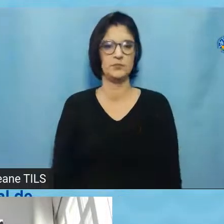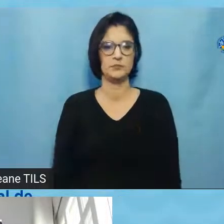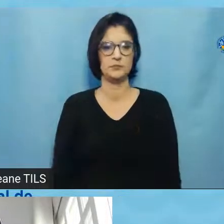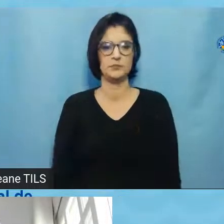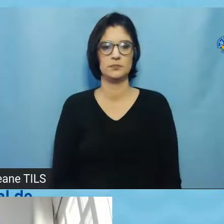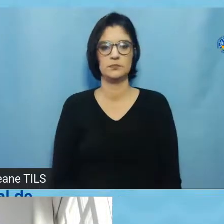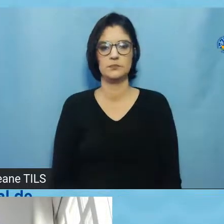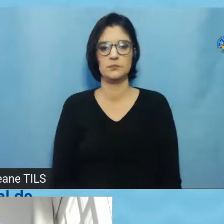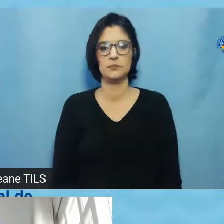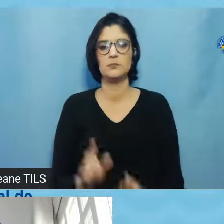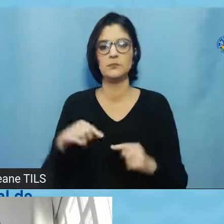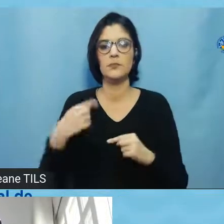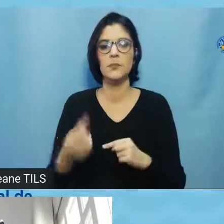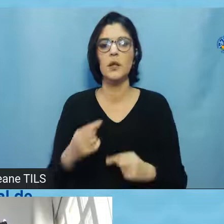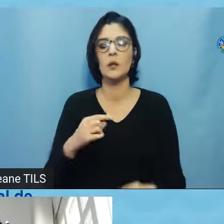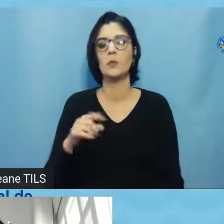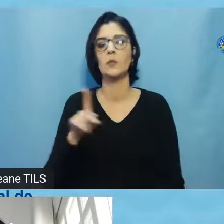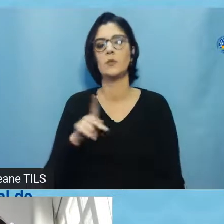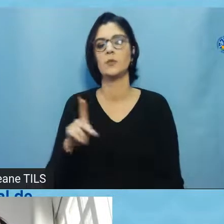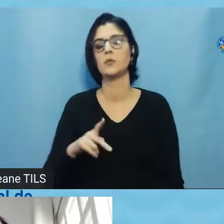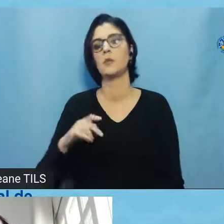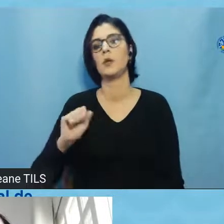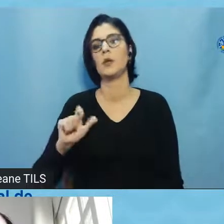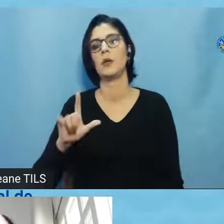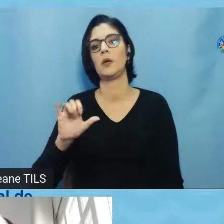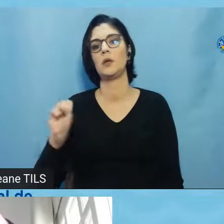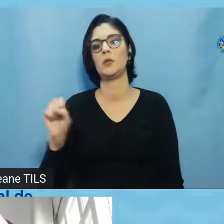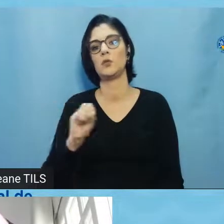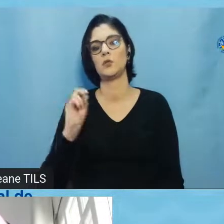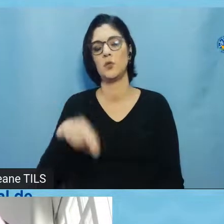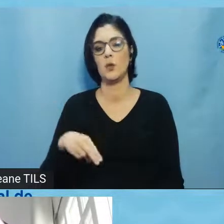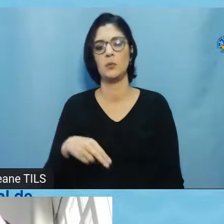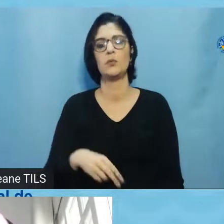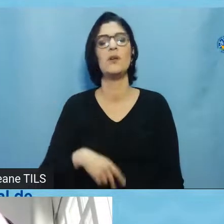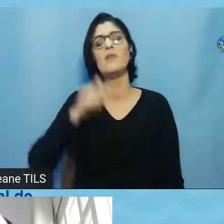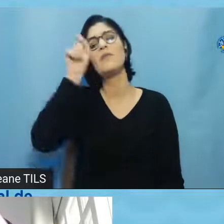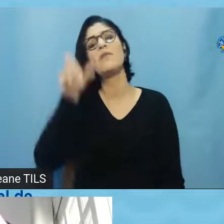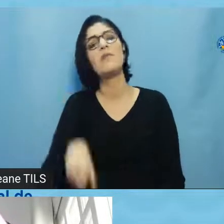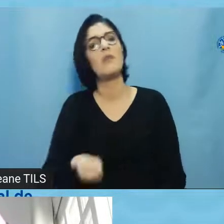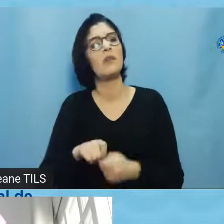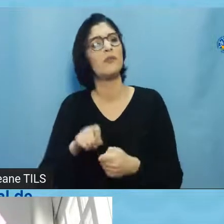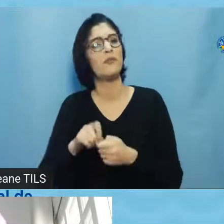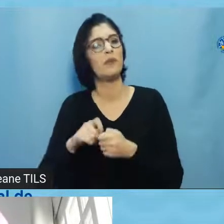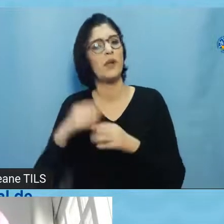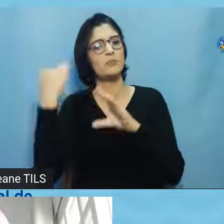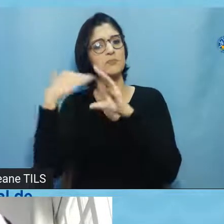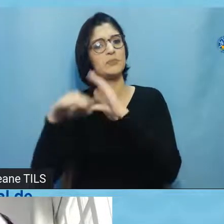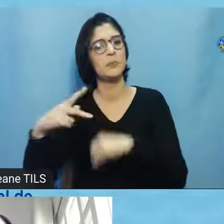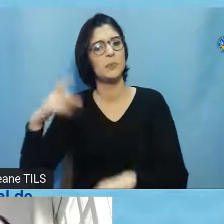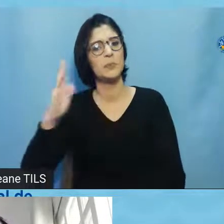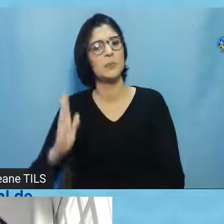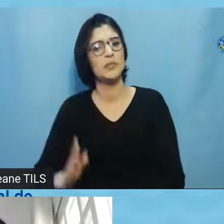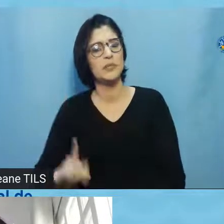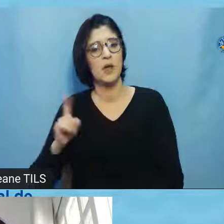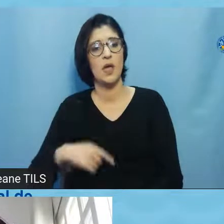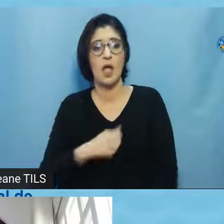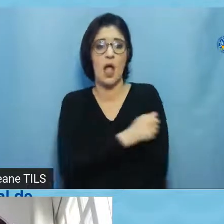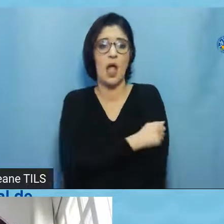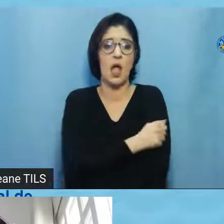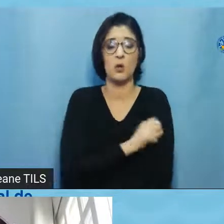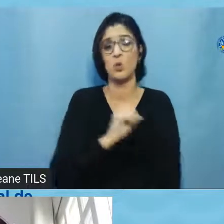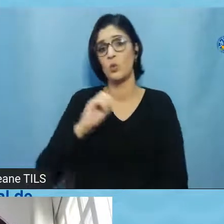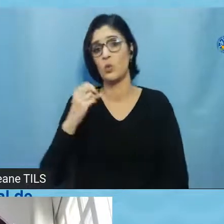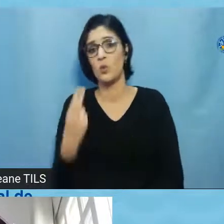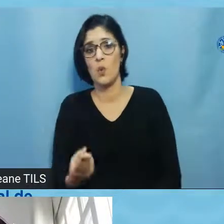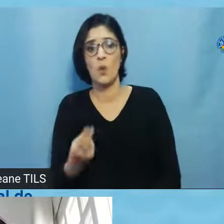professor Alisson, aqui do CCSO, e pergunta quem faz a submissão do projeto, o aluno de pós-graduação ou o orientador? É o pesquisador